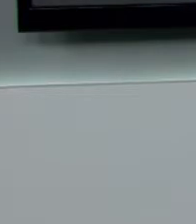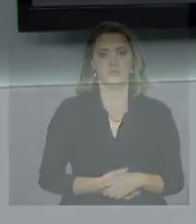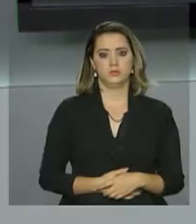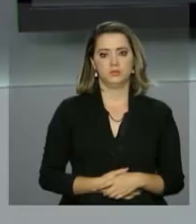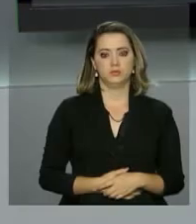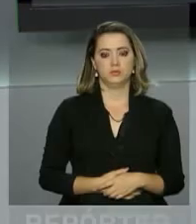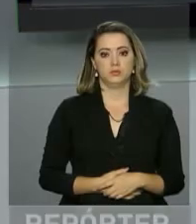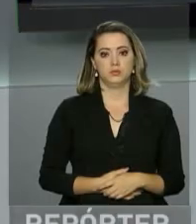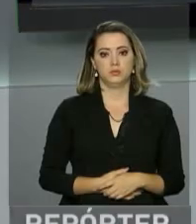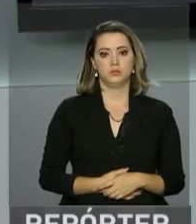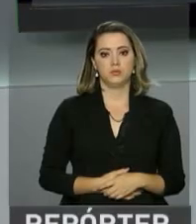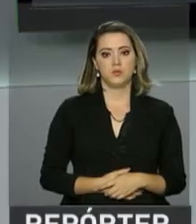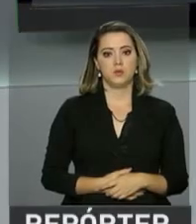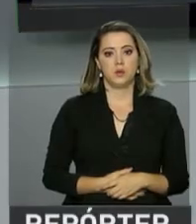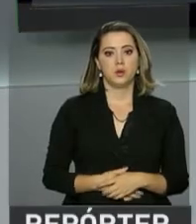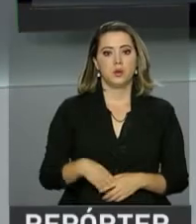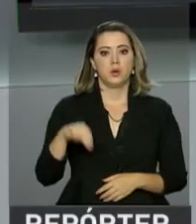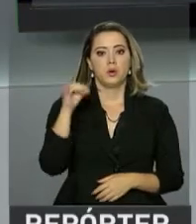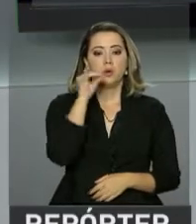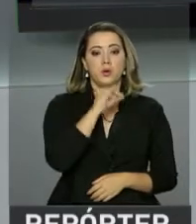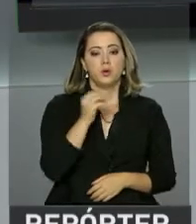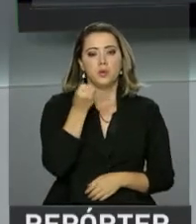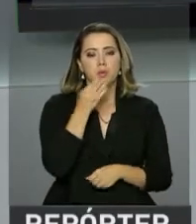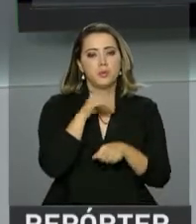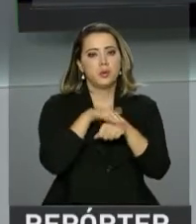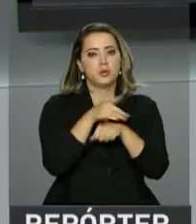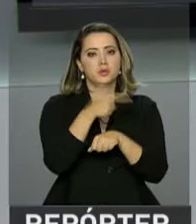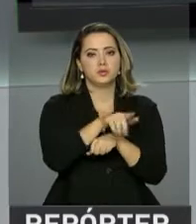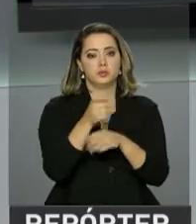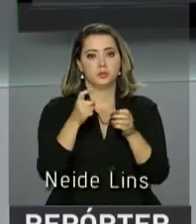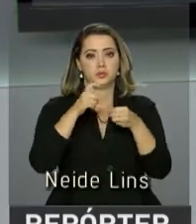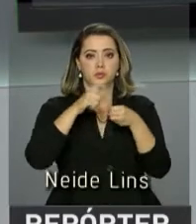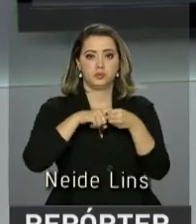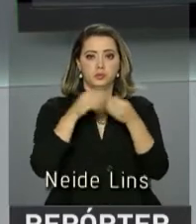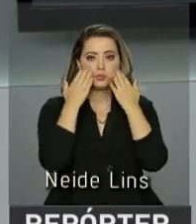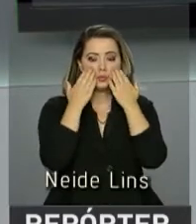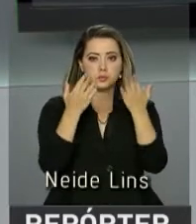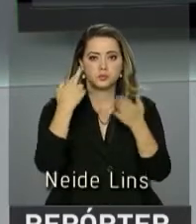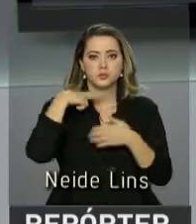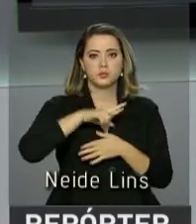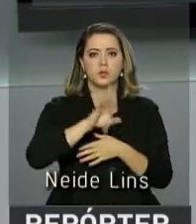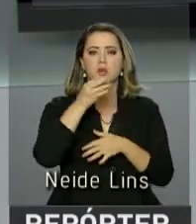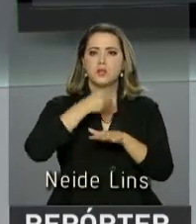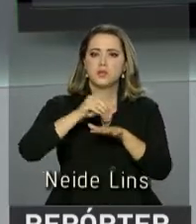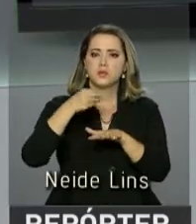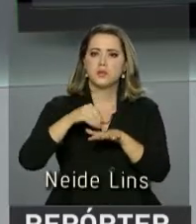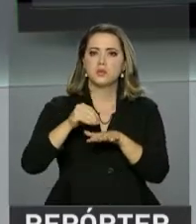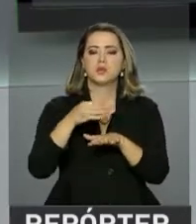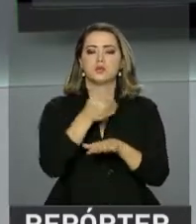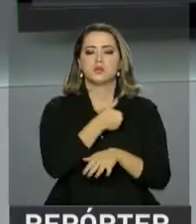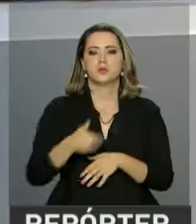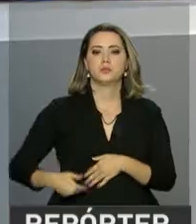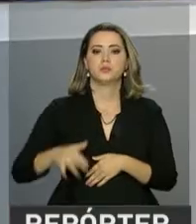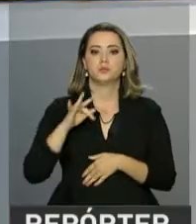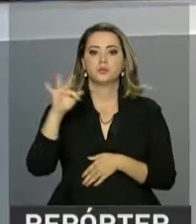Olá, boa noite. Estamos de volta com mais uma edição do Repórter NBR e as notícias do governo federal.